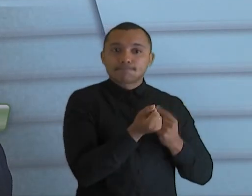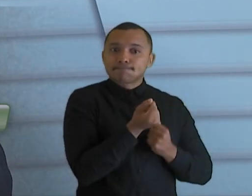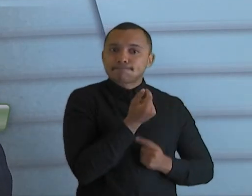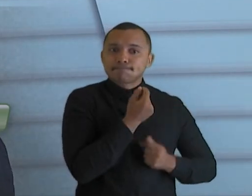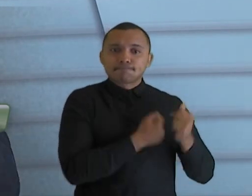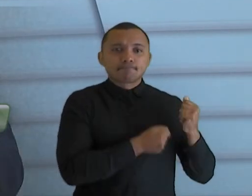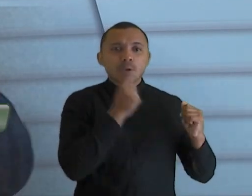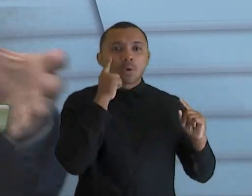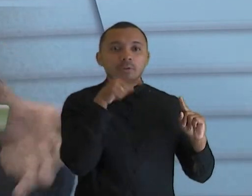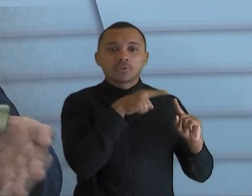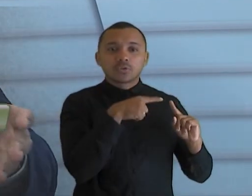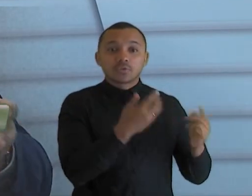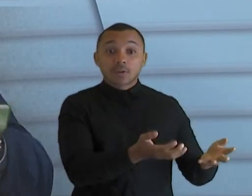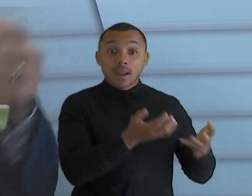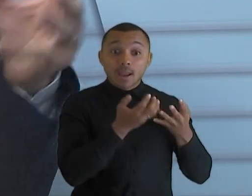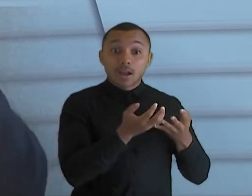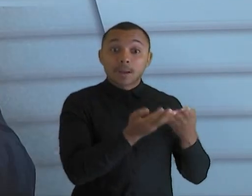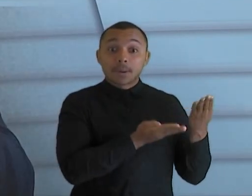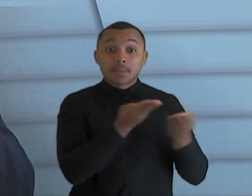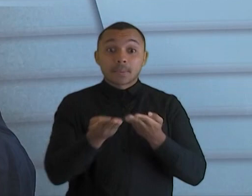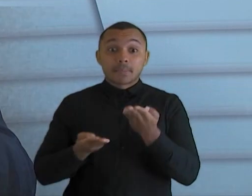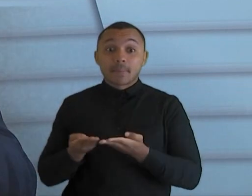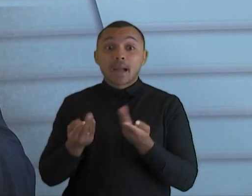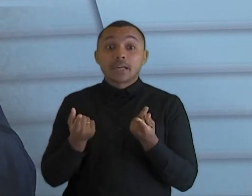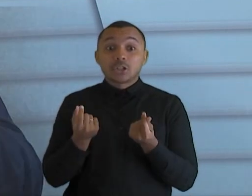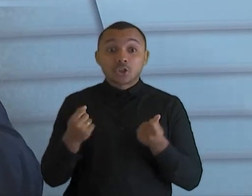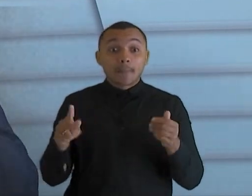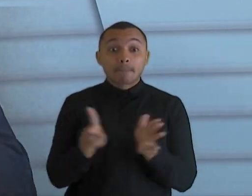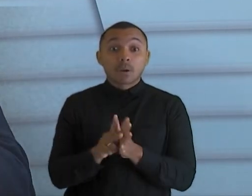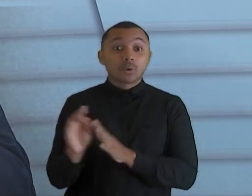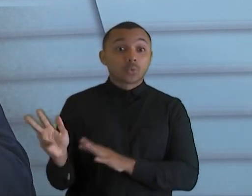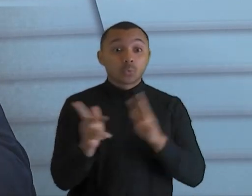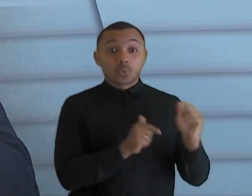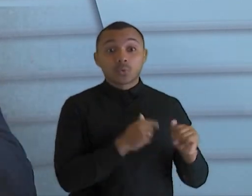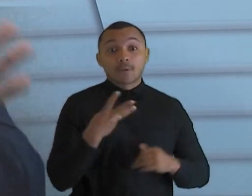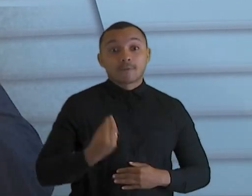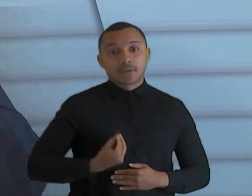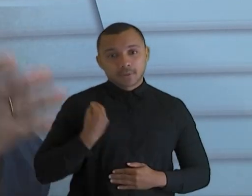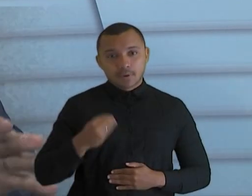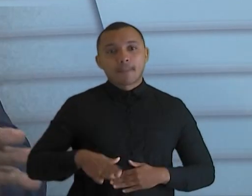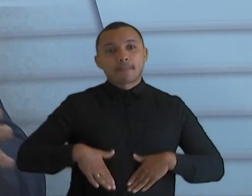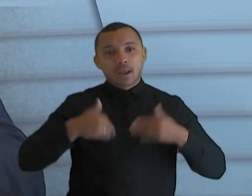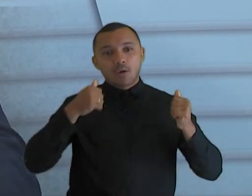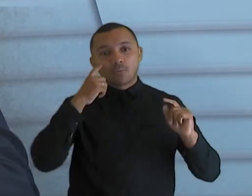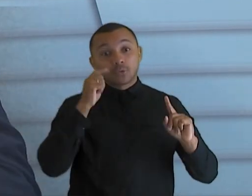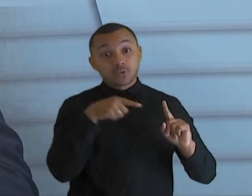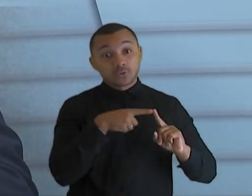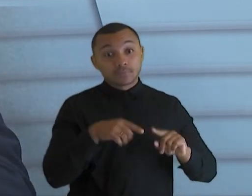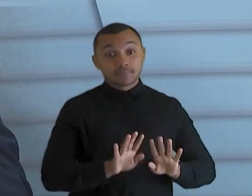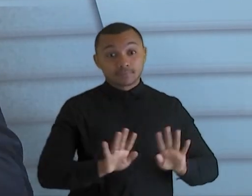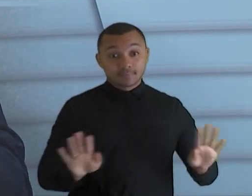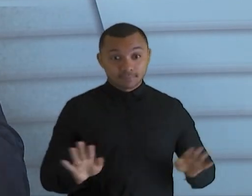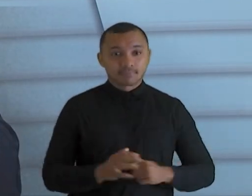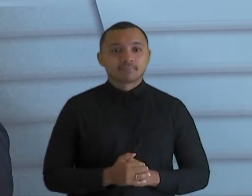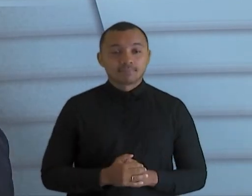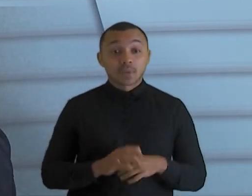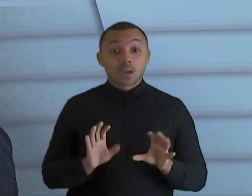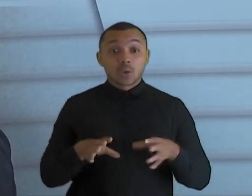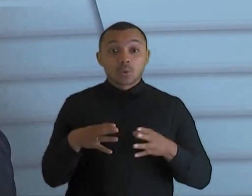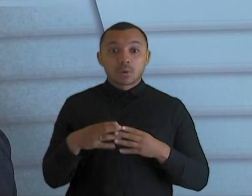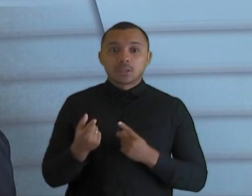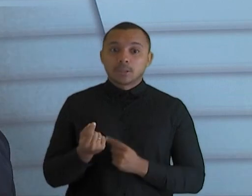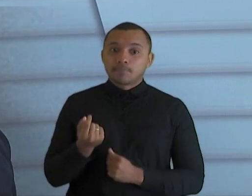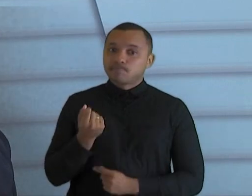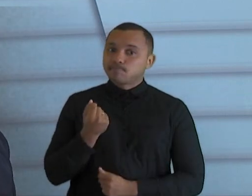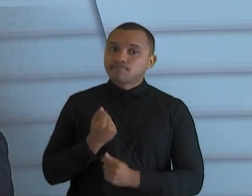propósito dele é cuidar do que é de todos, o dinheiro que é de todos, para melhorar a vida das pessoas. Essa é a nossa proposta. Então, o Tribunal de Contas tem, ele